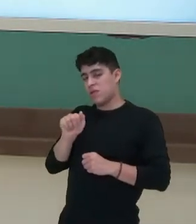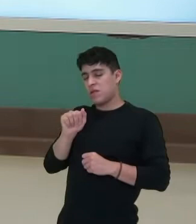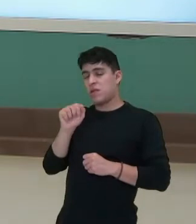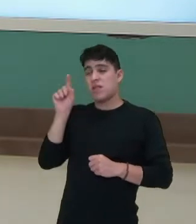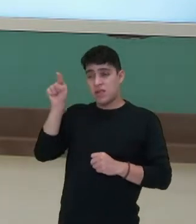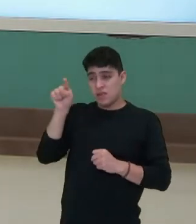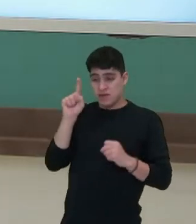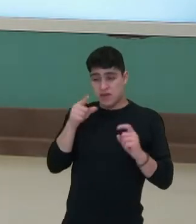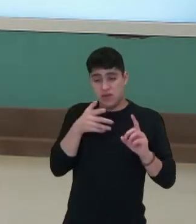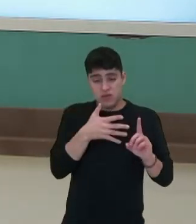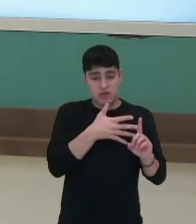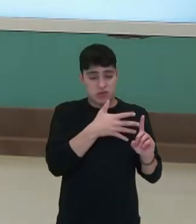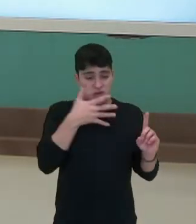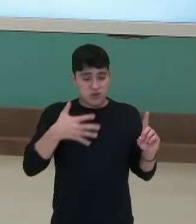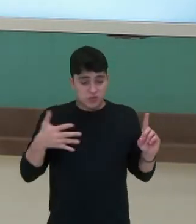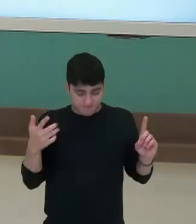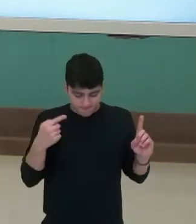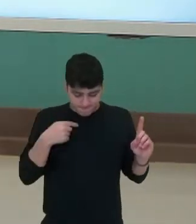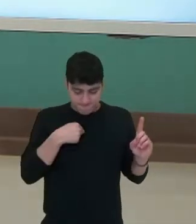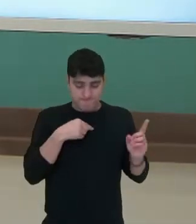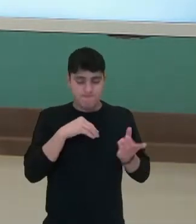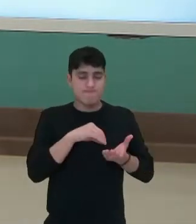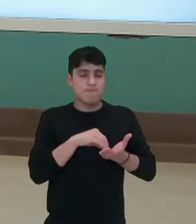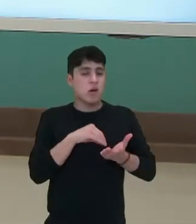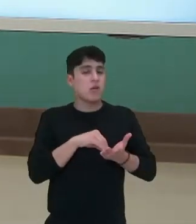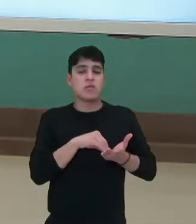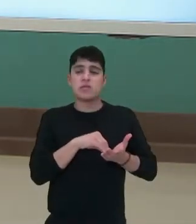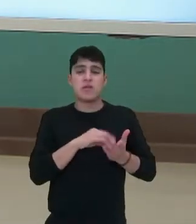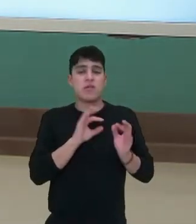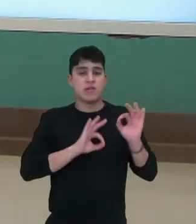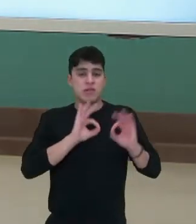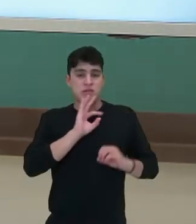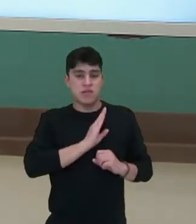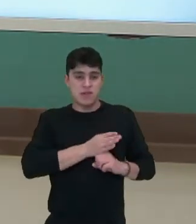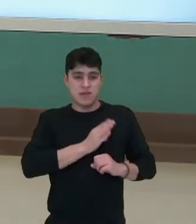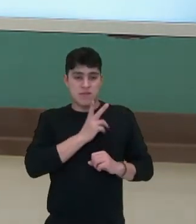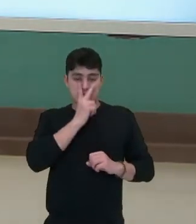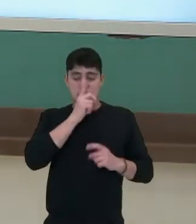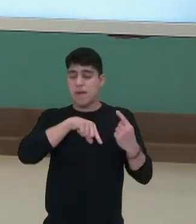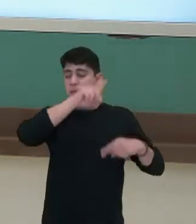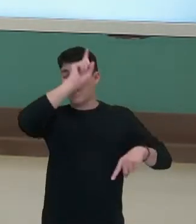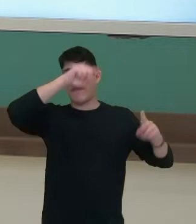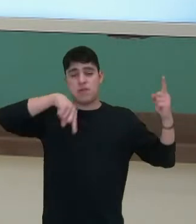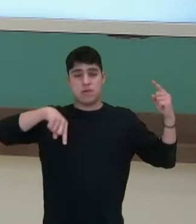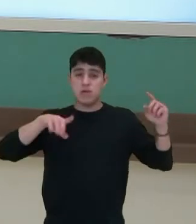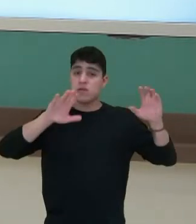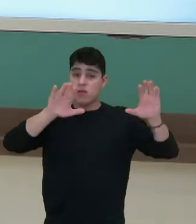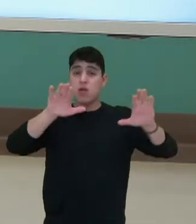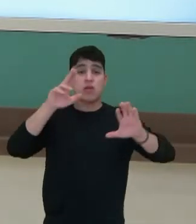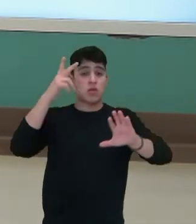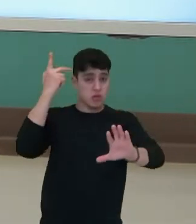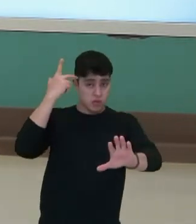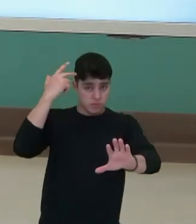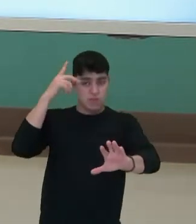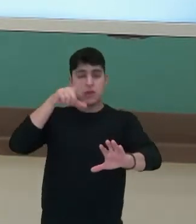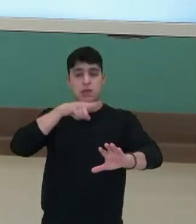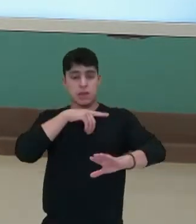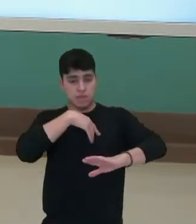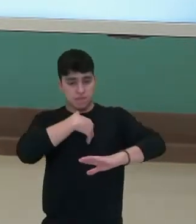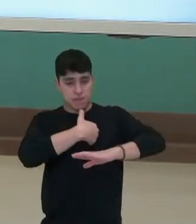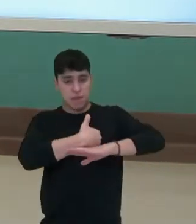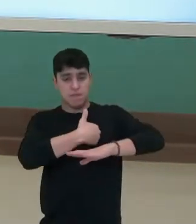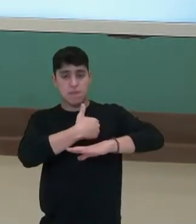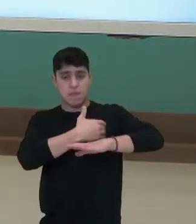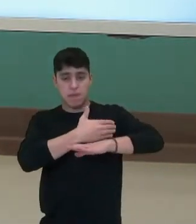caracterizado pela falta de ritmo do coração. O nosso coração tem um ritmo, tem um ciclo, onde ele